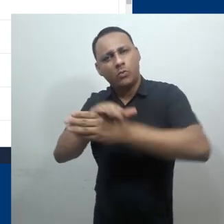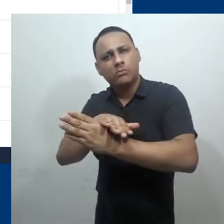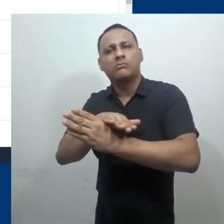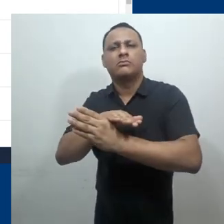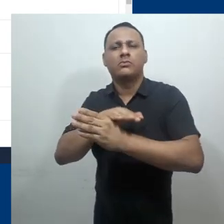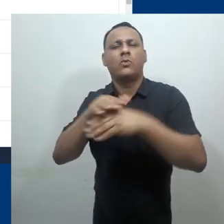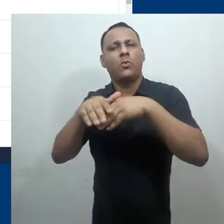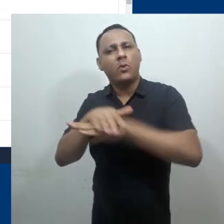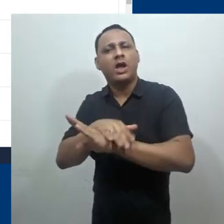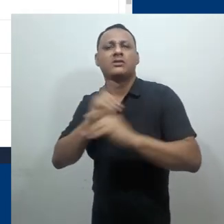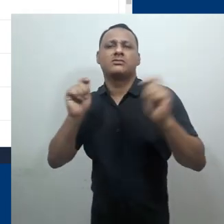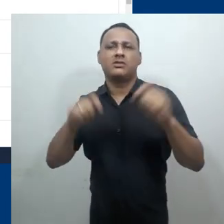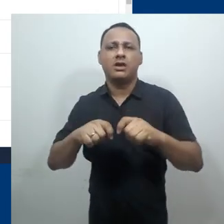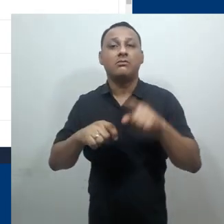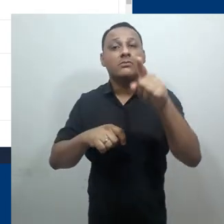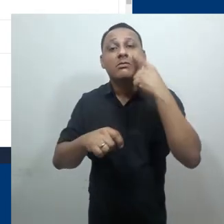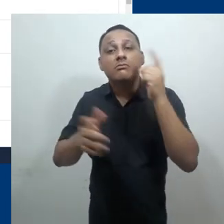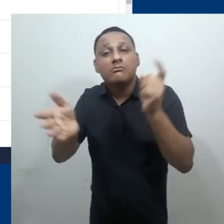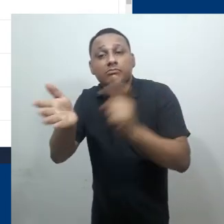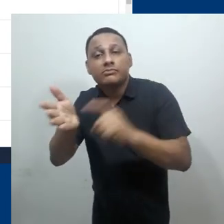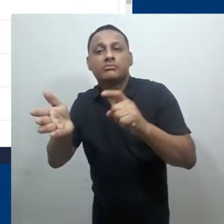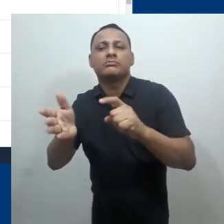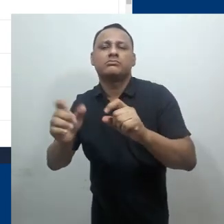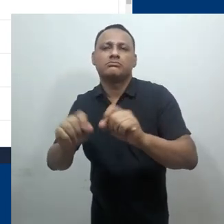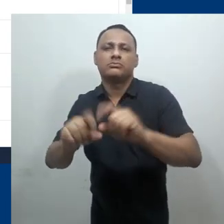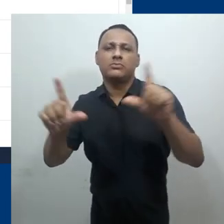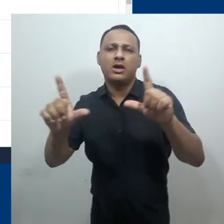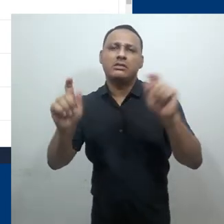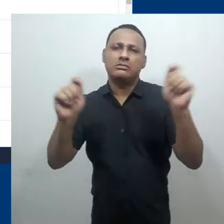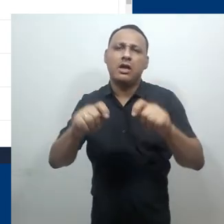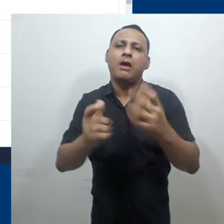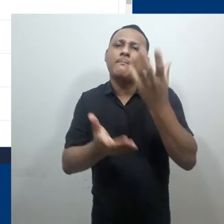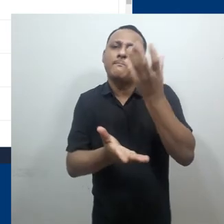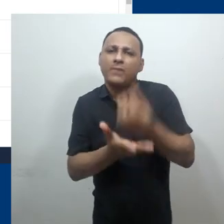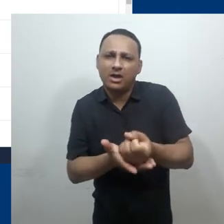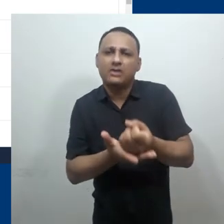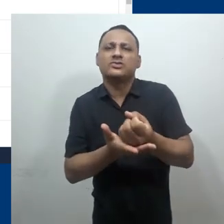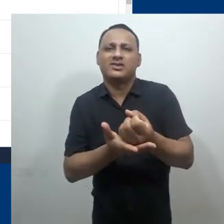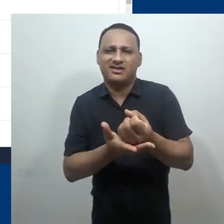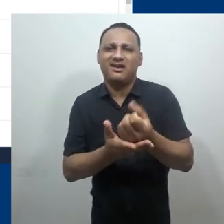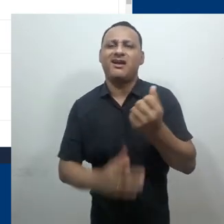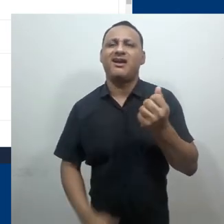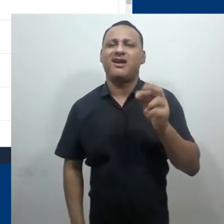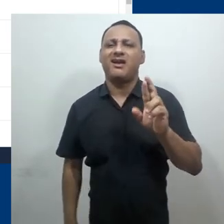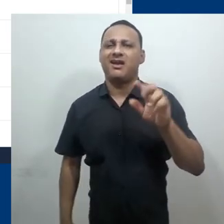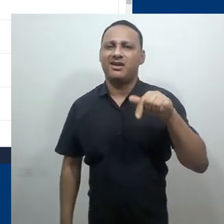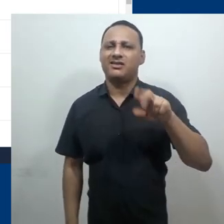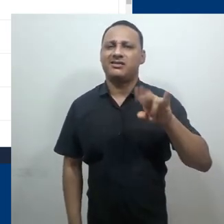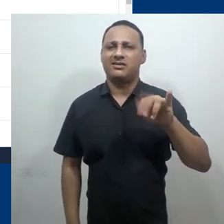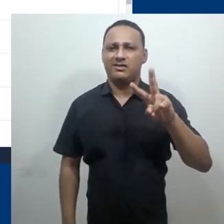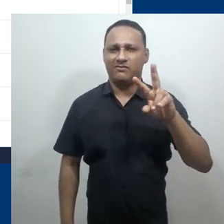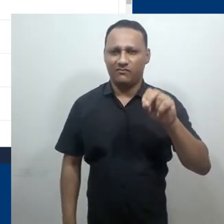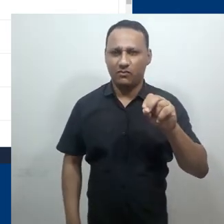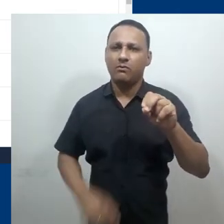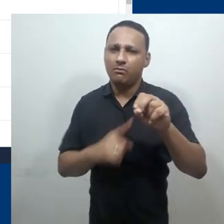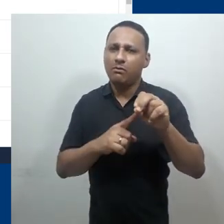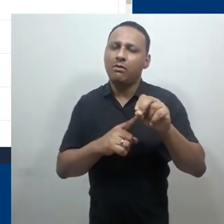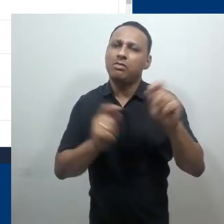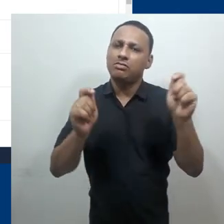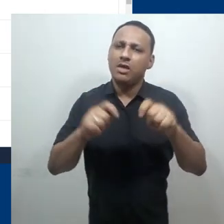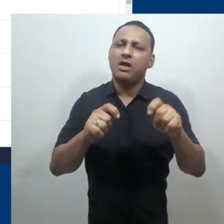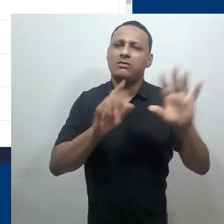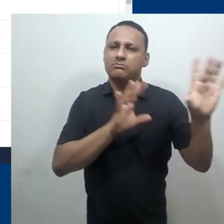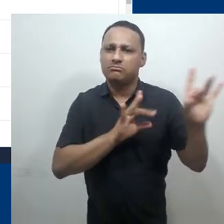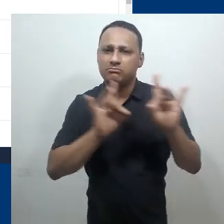foi inserido um recurso do tipo arquivo que pode ser acessado clicando sobre ele. E clicando sobre ele, nós vamos baixar esse